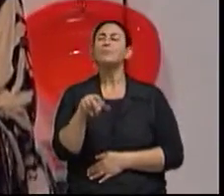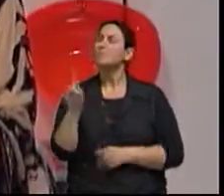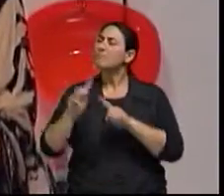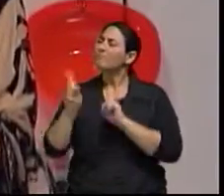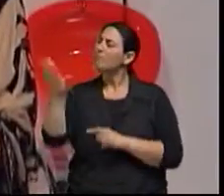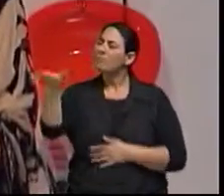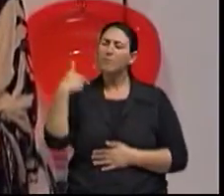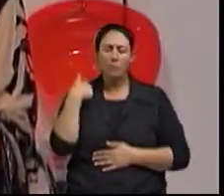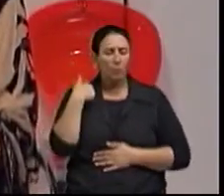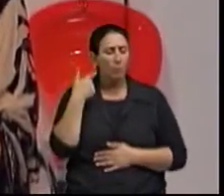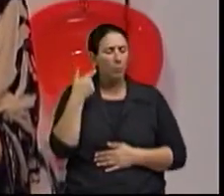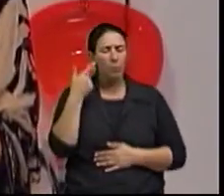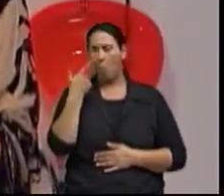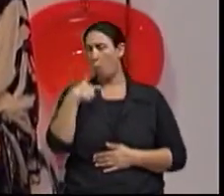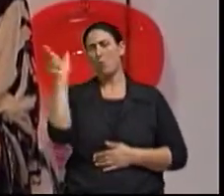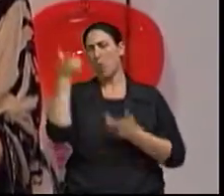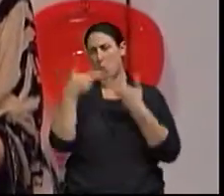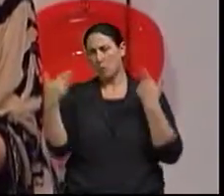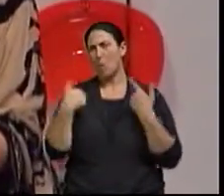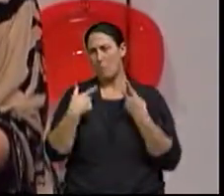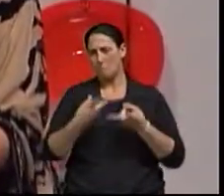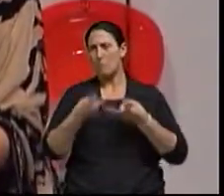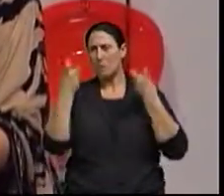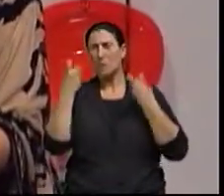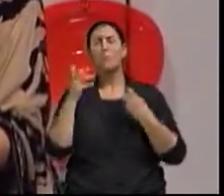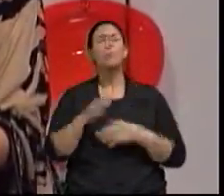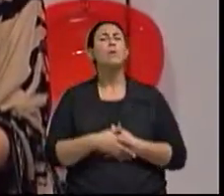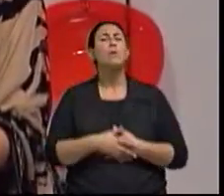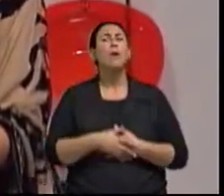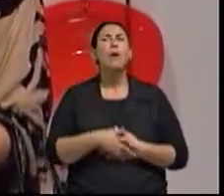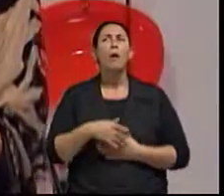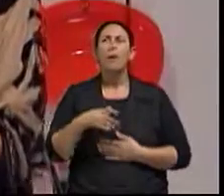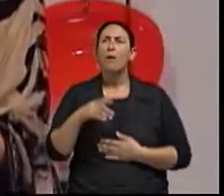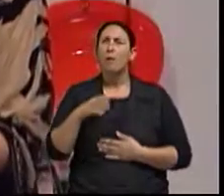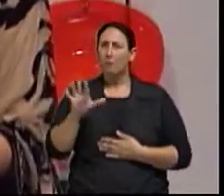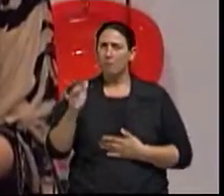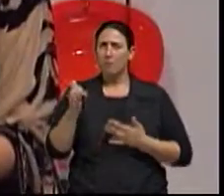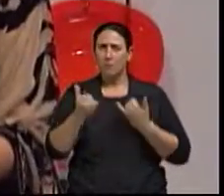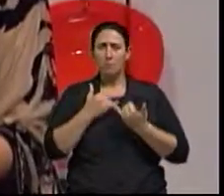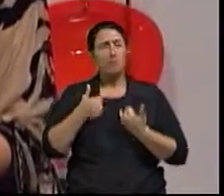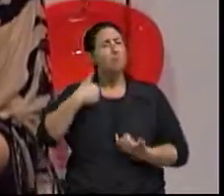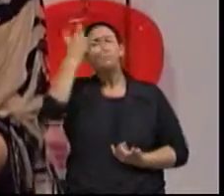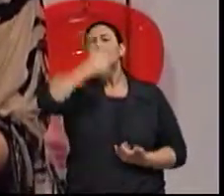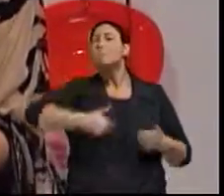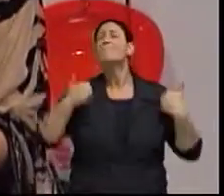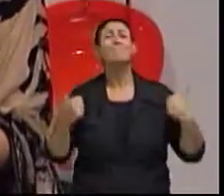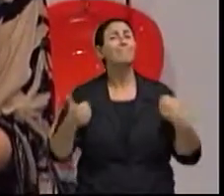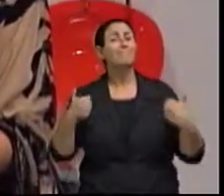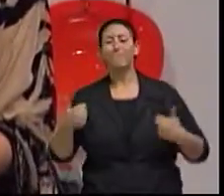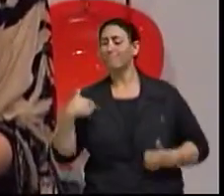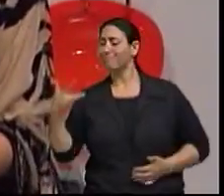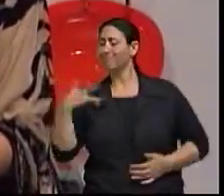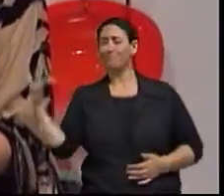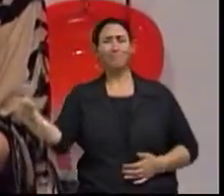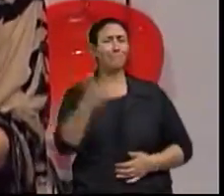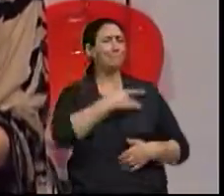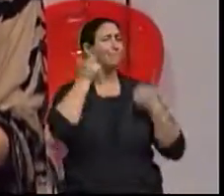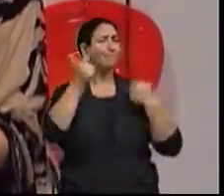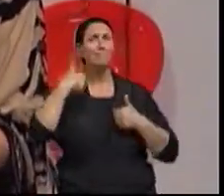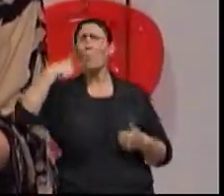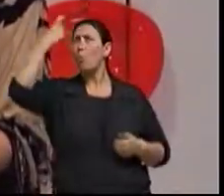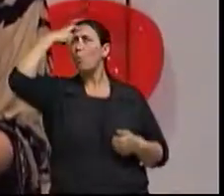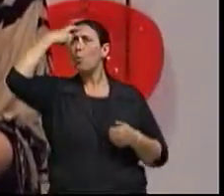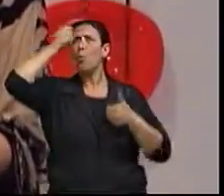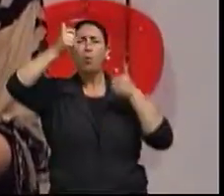a atenção um outro conflito que é a questão. eu estou em plena atividade, com plenos conhecimentos,